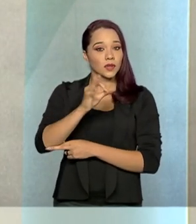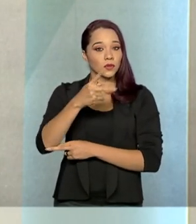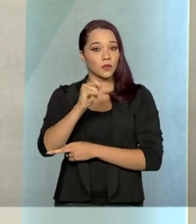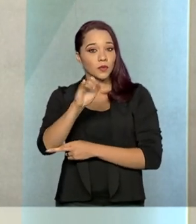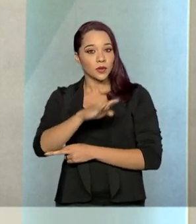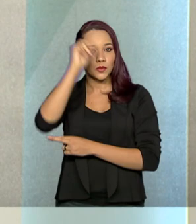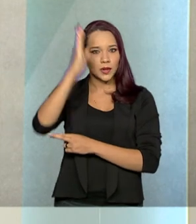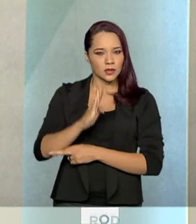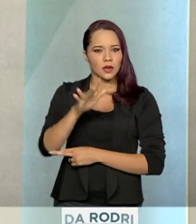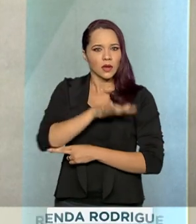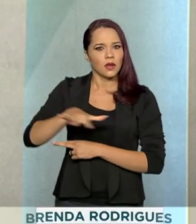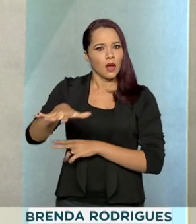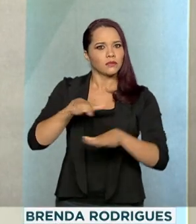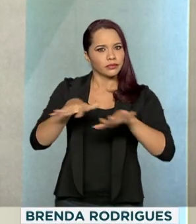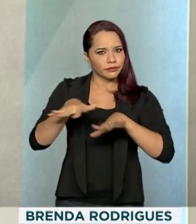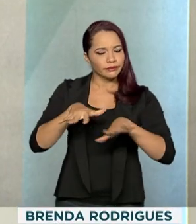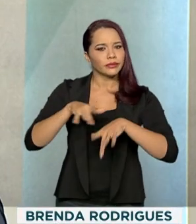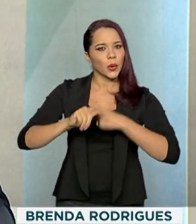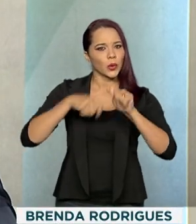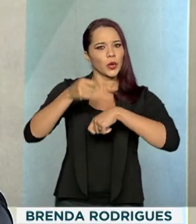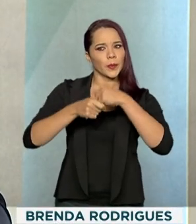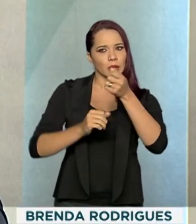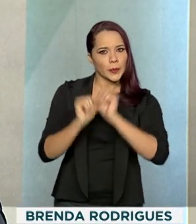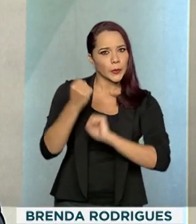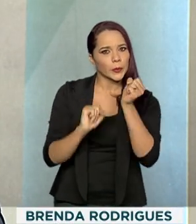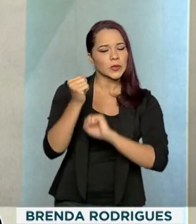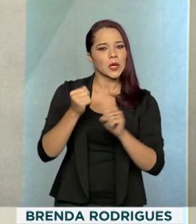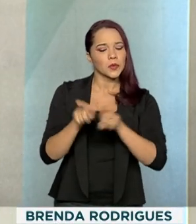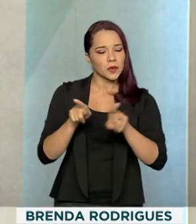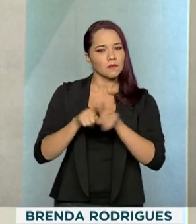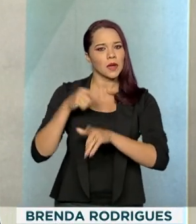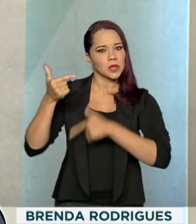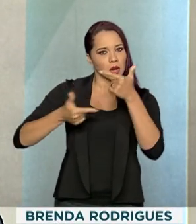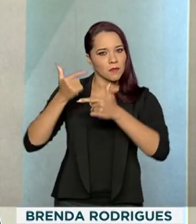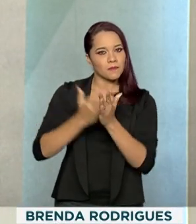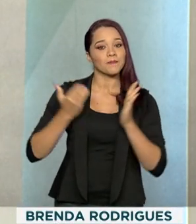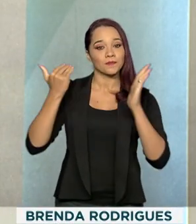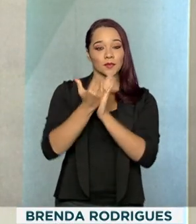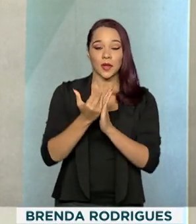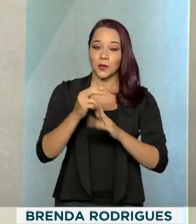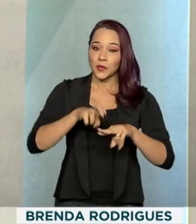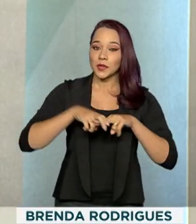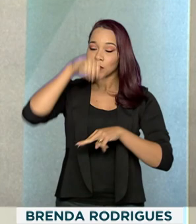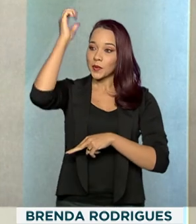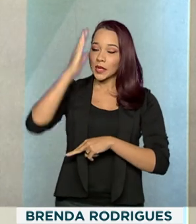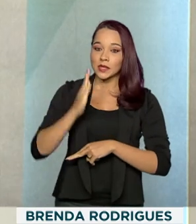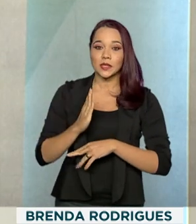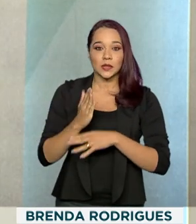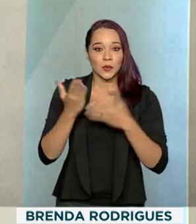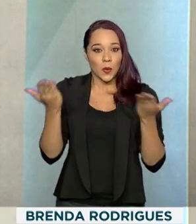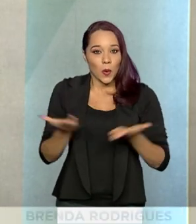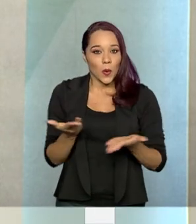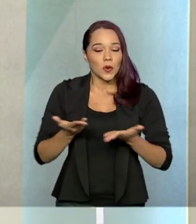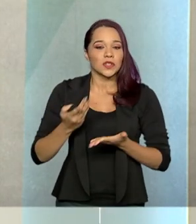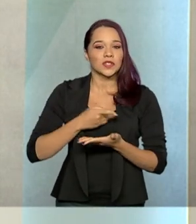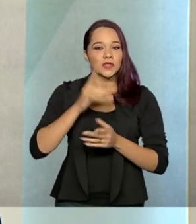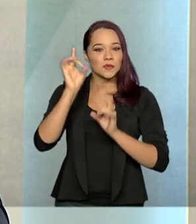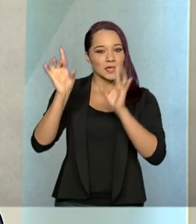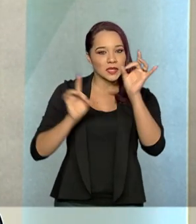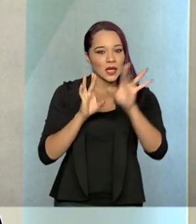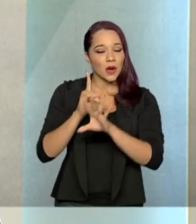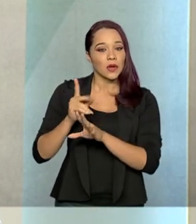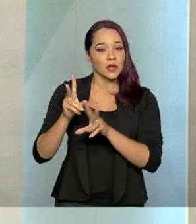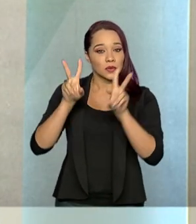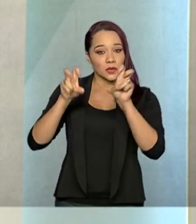setor que movimentou muito a economia na produção e geração de empregos. Por isso, o Brasil em Pauta Especial de hoje sobre a reforma tributária